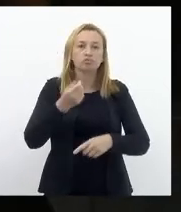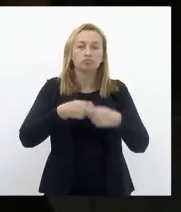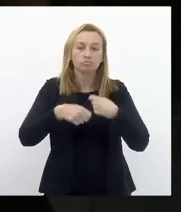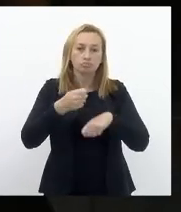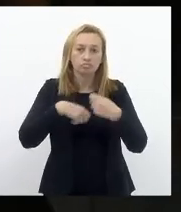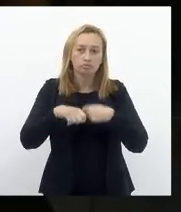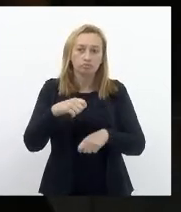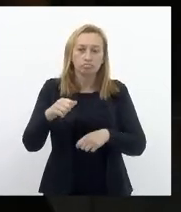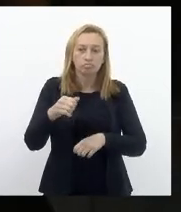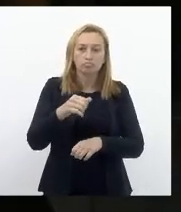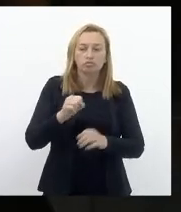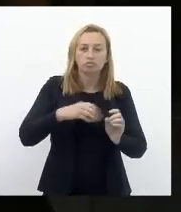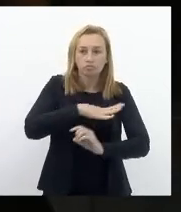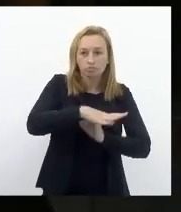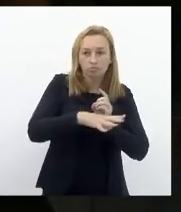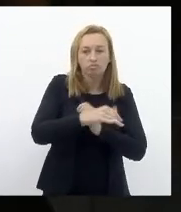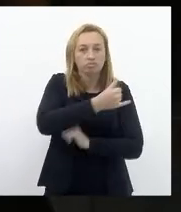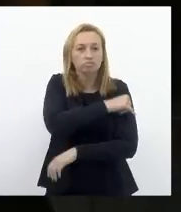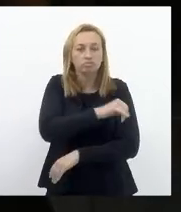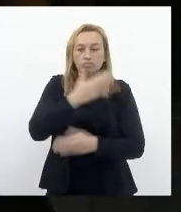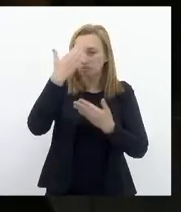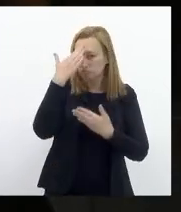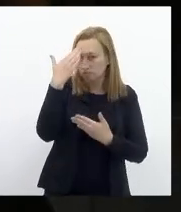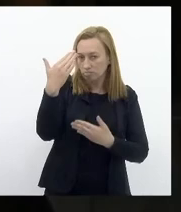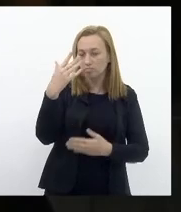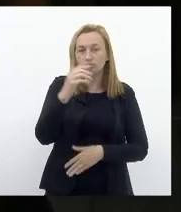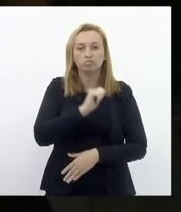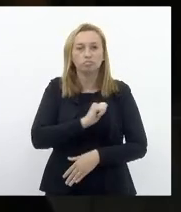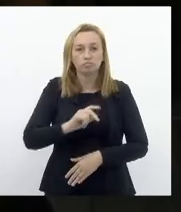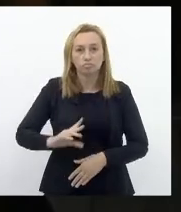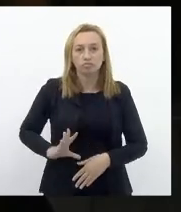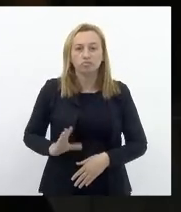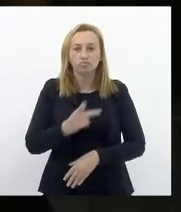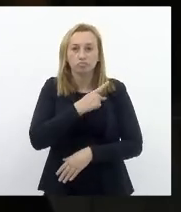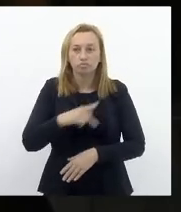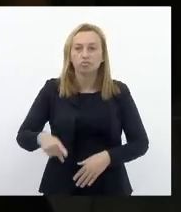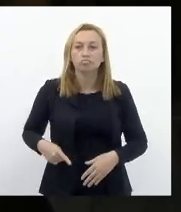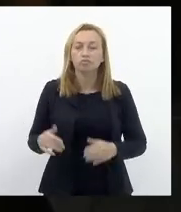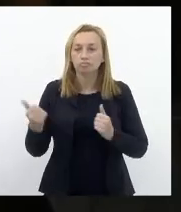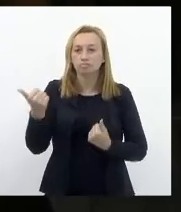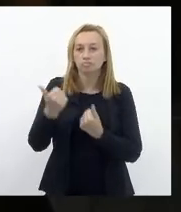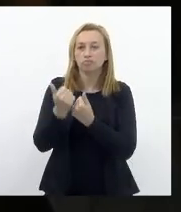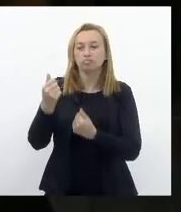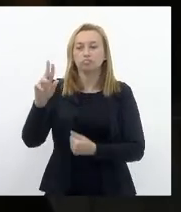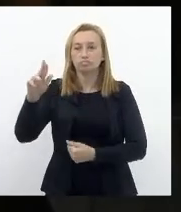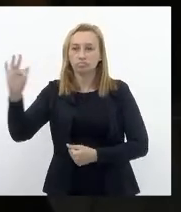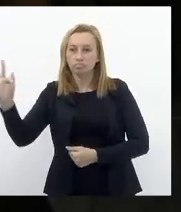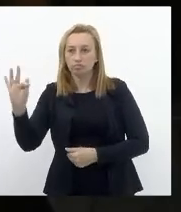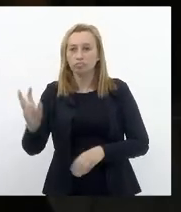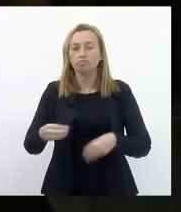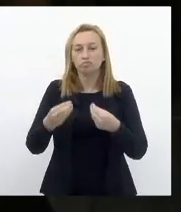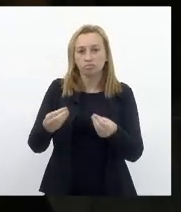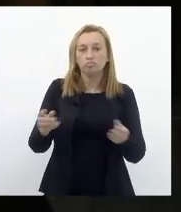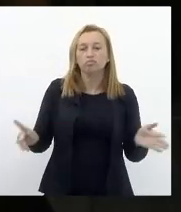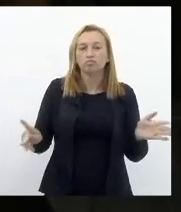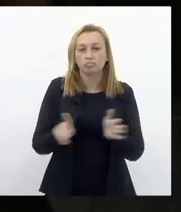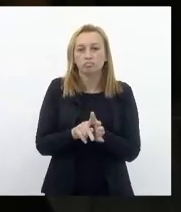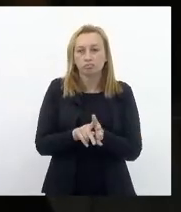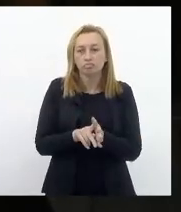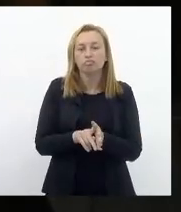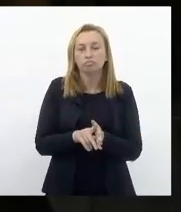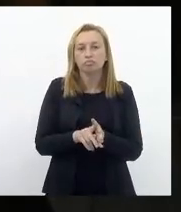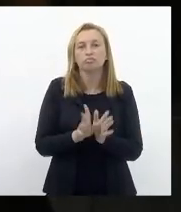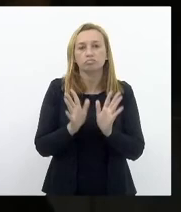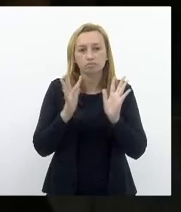E agradecer Ao deputado André Siliano Presidente Pela acolhida E pelo apoio Que a UF dará Ao projeto Que a LERJ